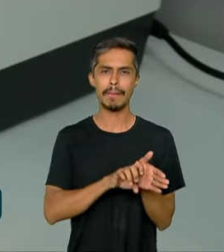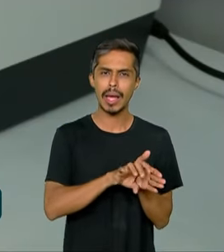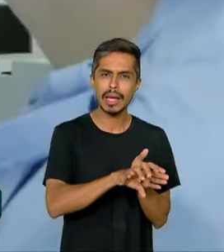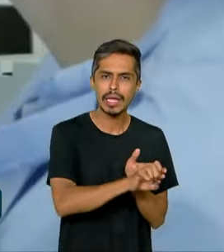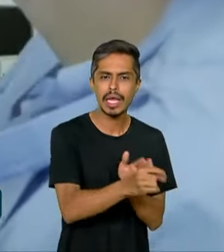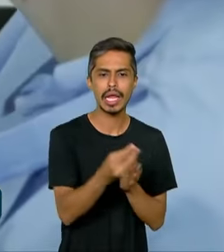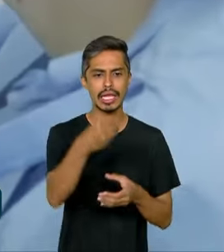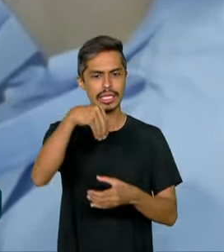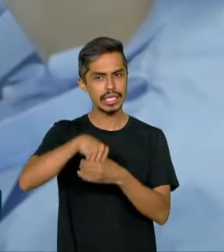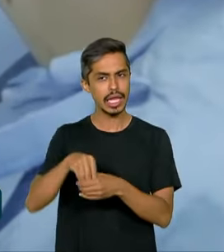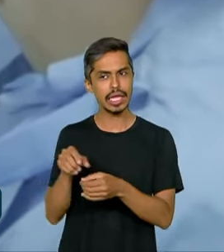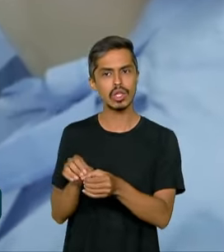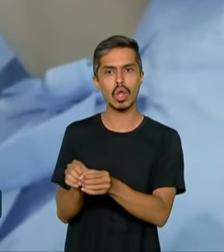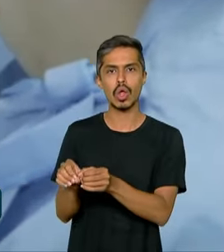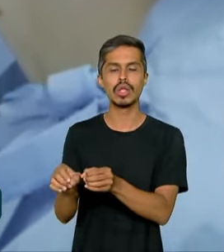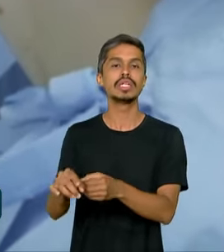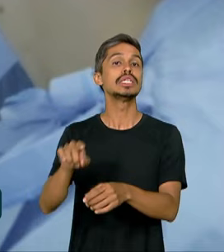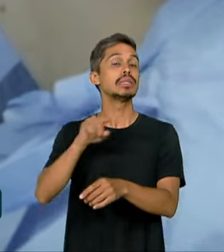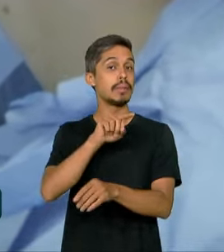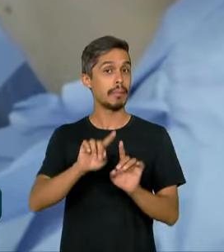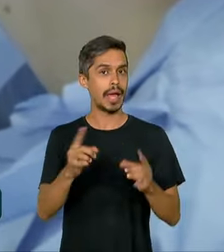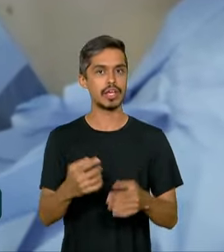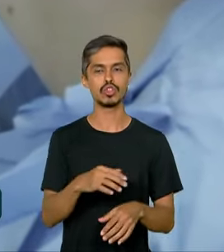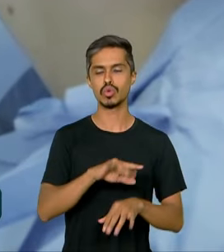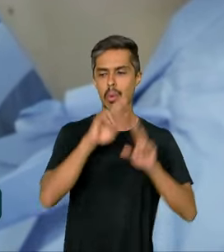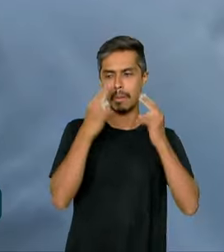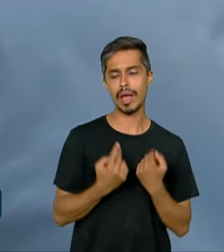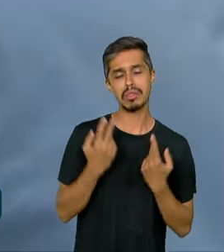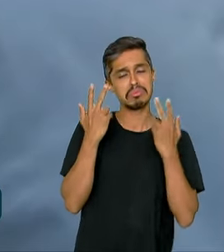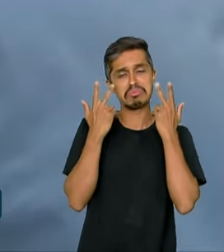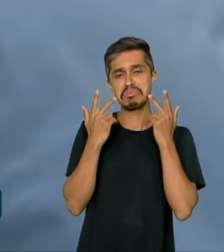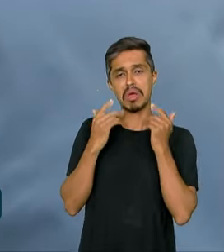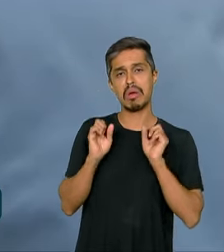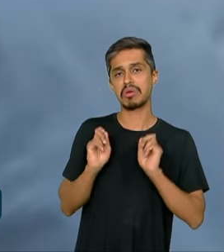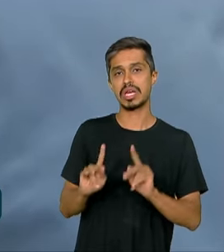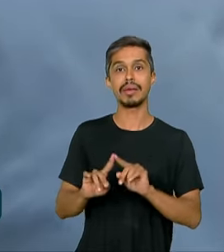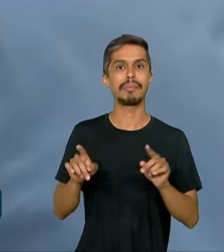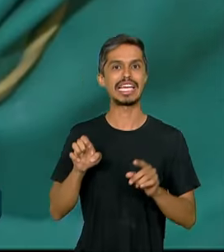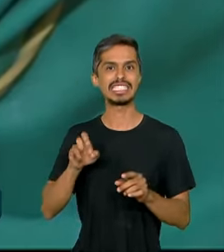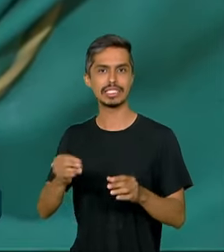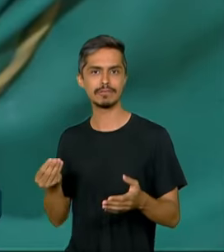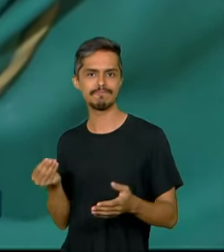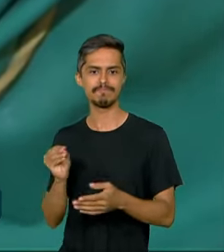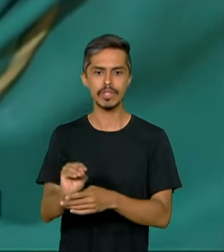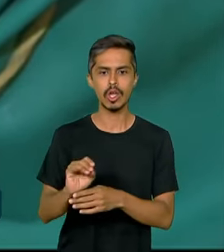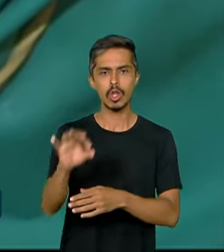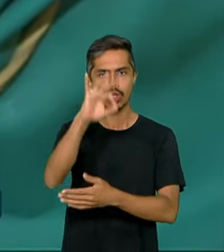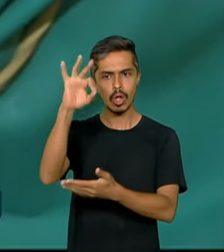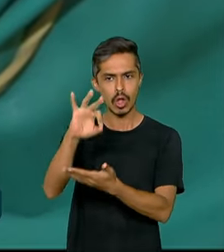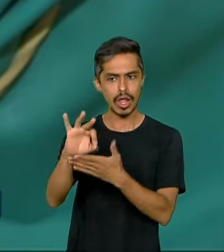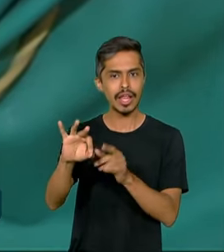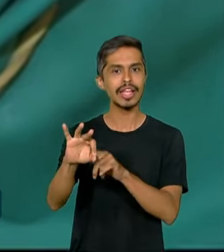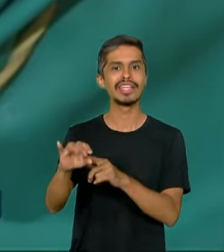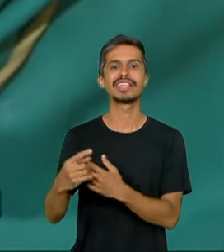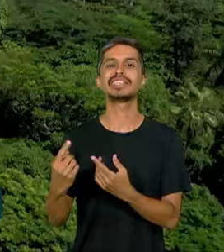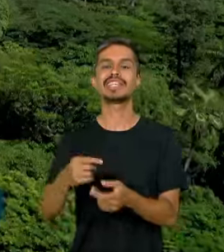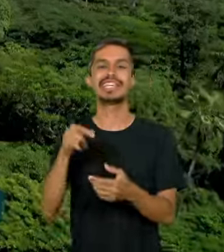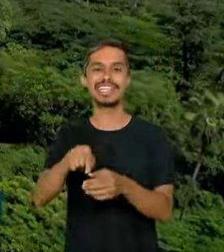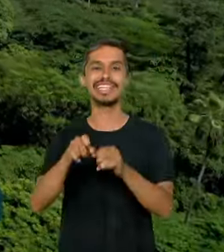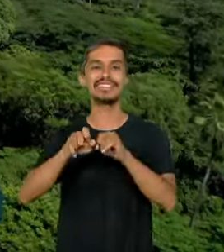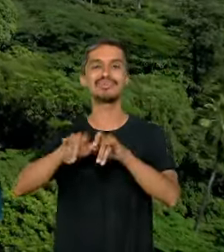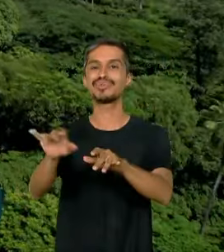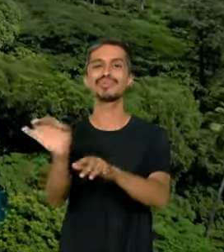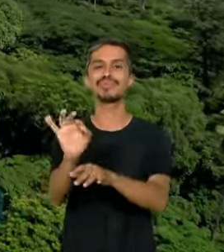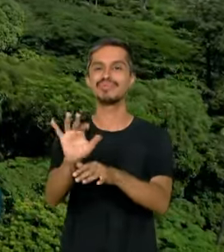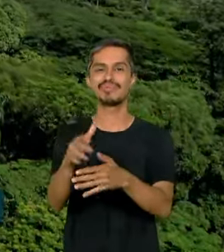inofensiva em seres humanos, mas quando introduzida no mosquito da dengue, impede a sua reprodução.